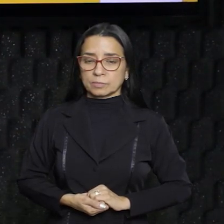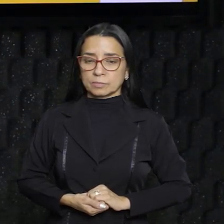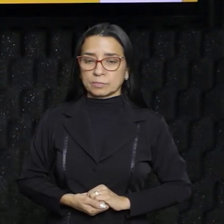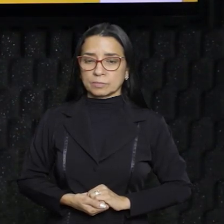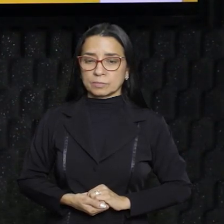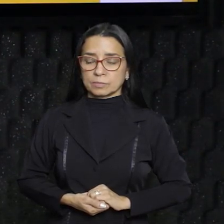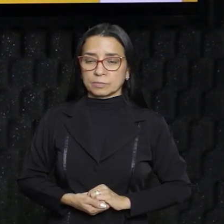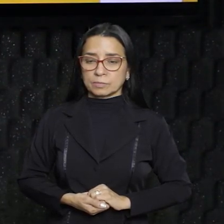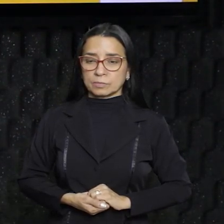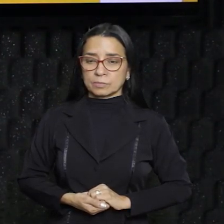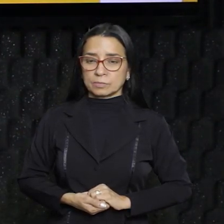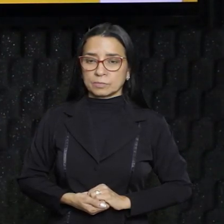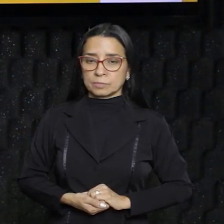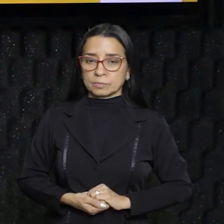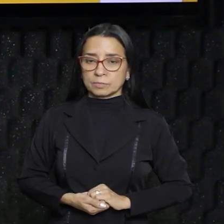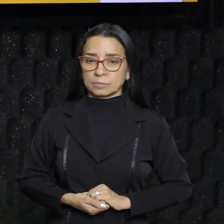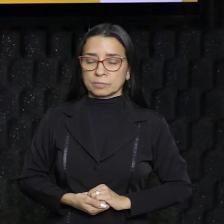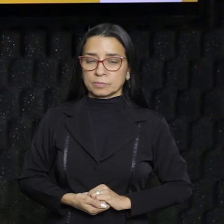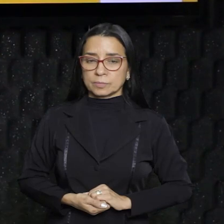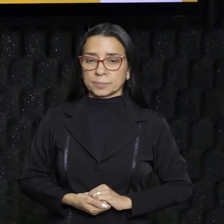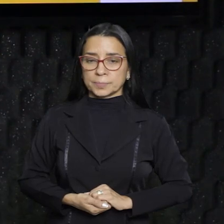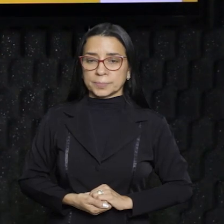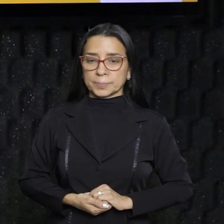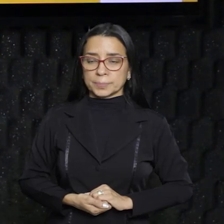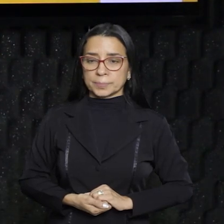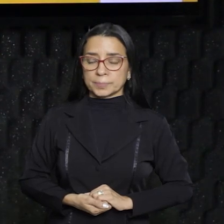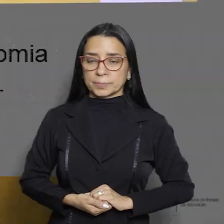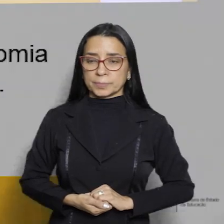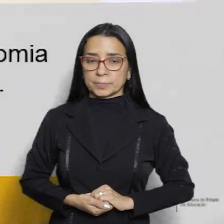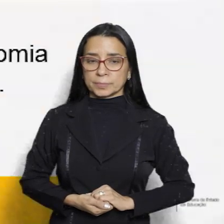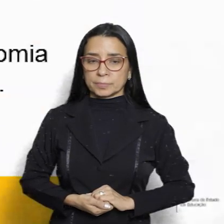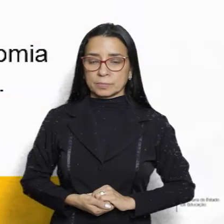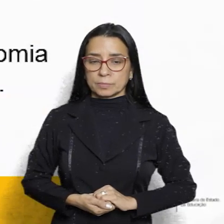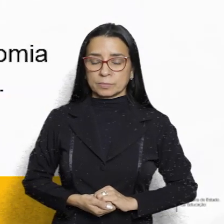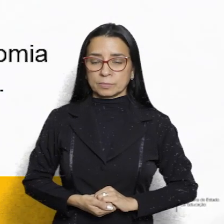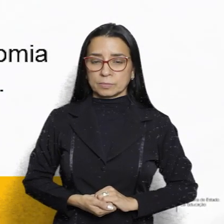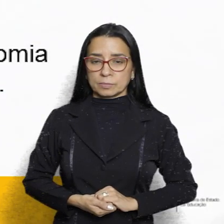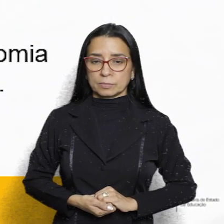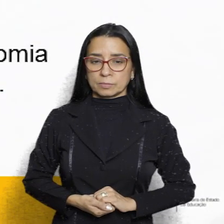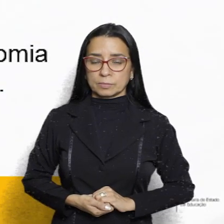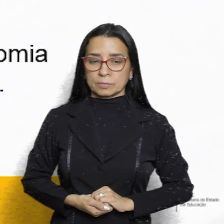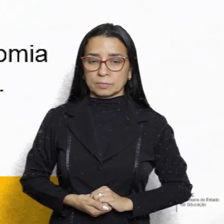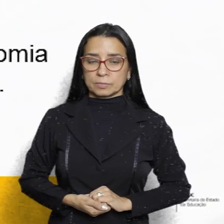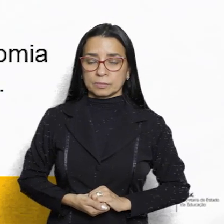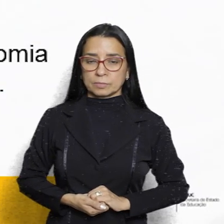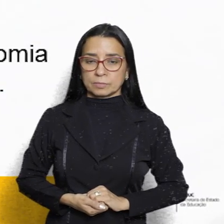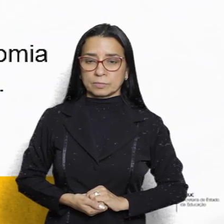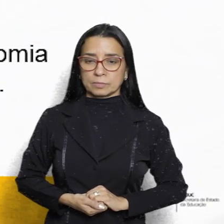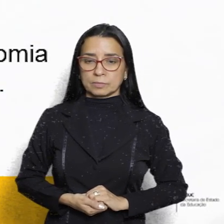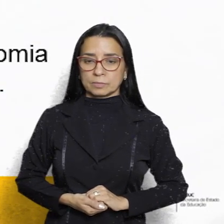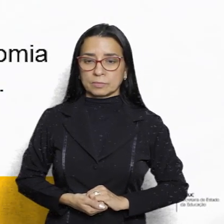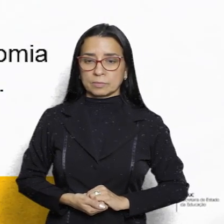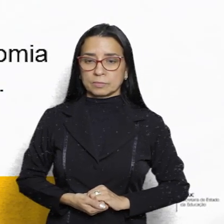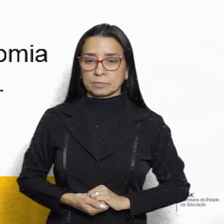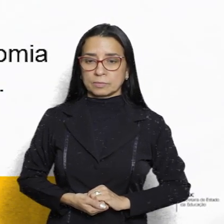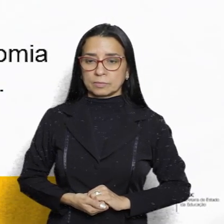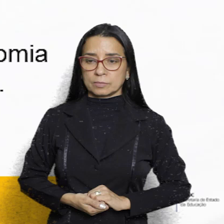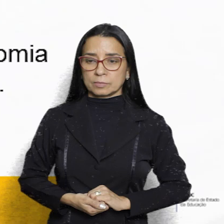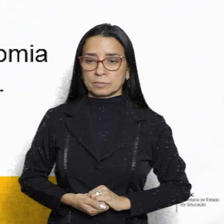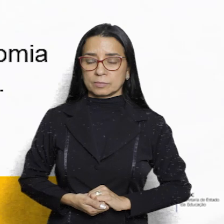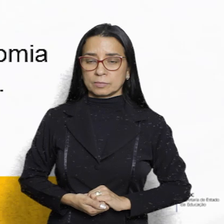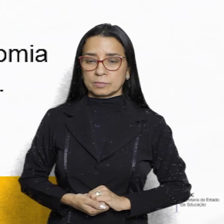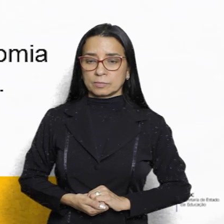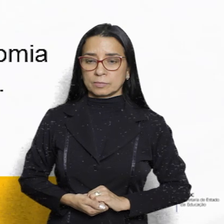déficit no número de empregos, ocupação desordenada de determinadas regiões da cidade